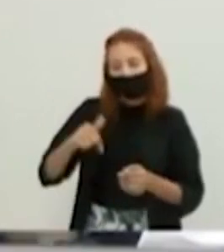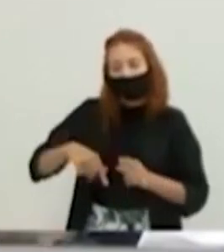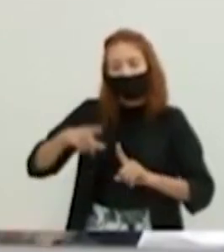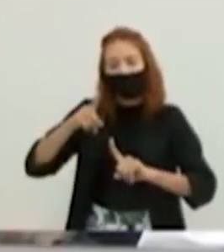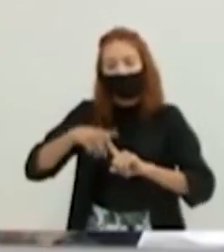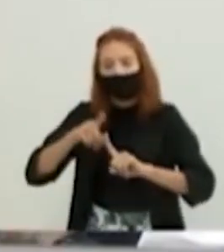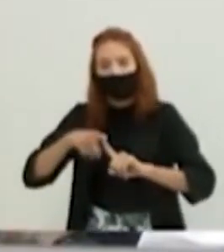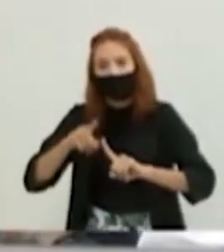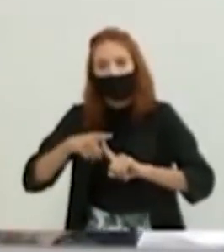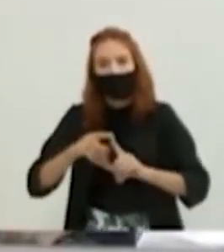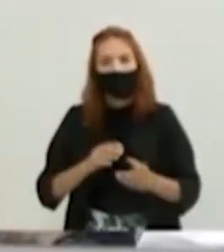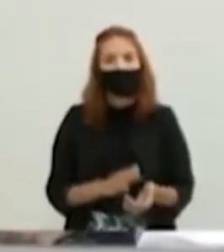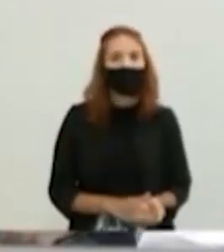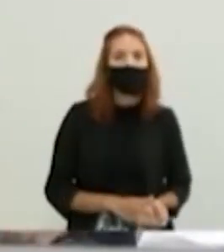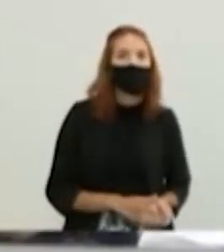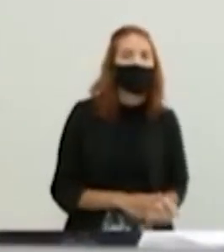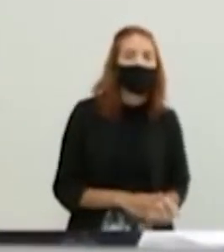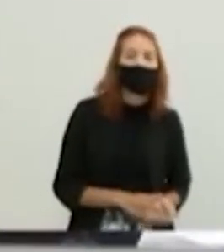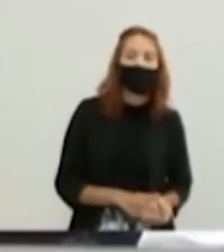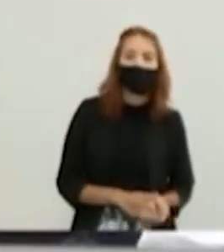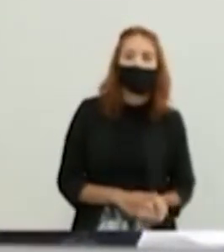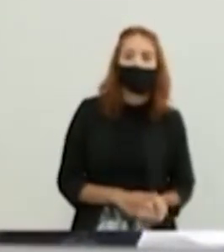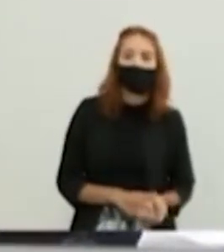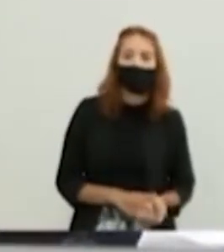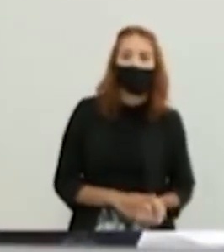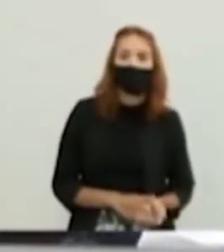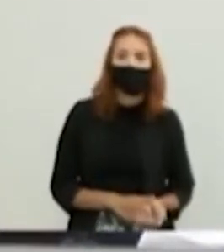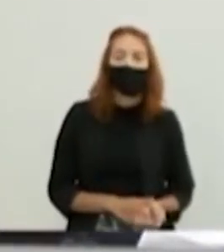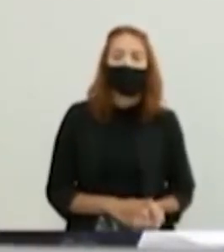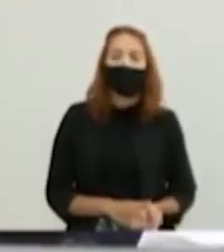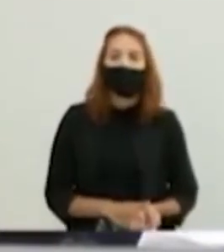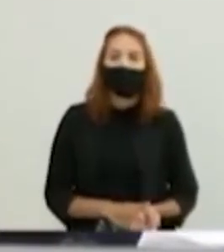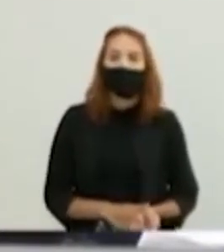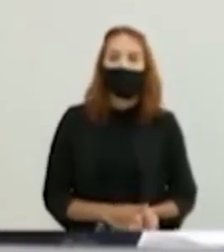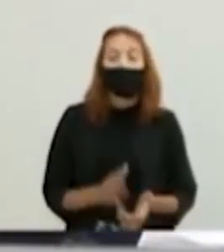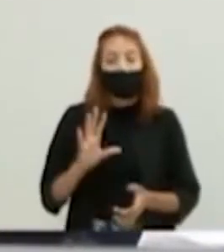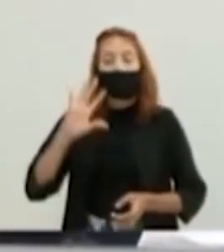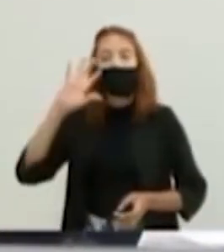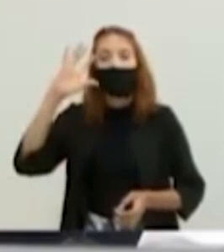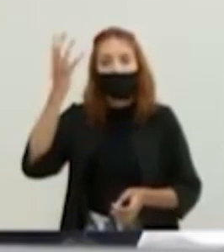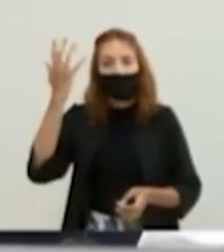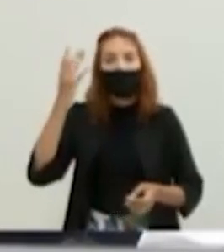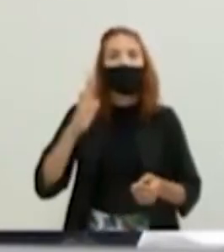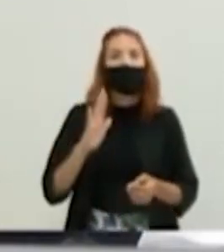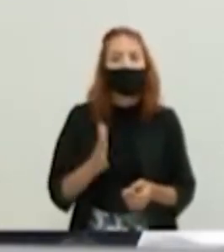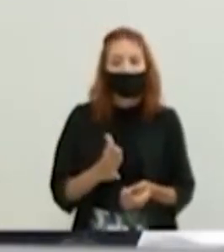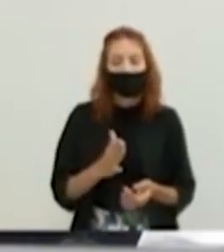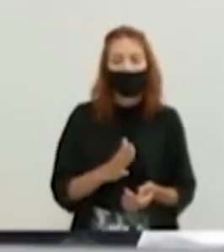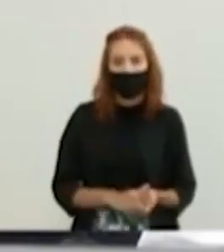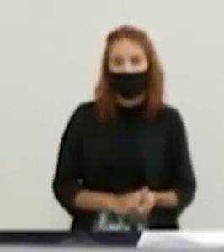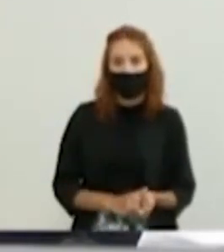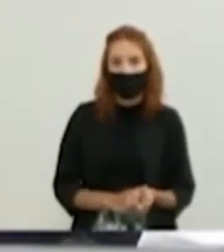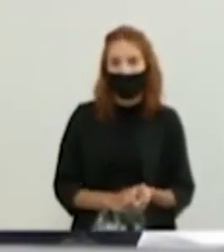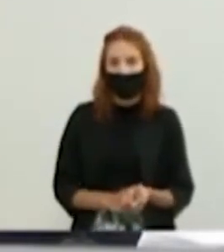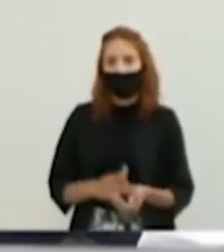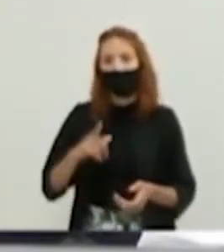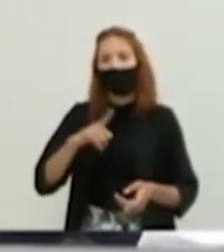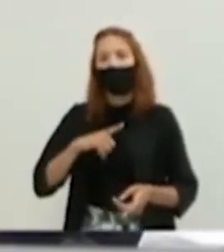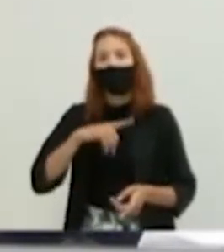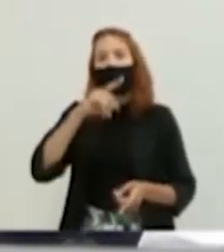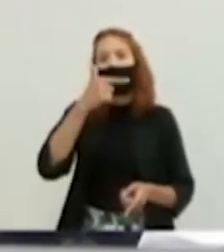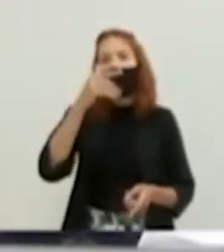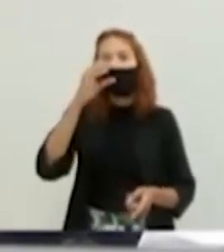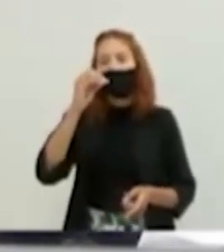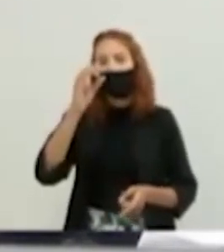barato, e que prestava serviço durante 20 anos a esse município, que é a funerária Anjos da Guarda, perdeu no processo licitatório